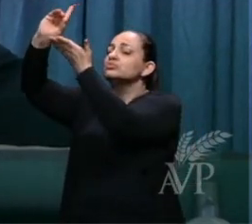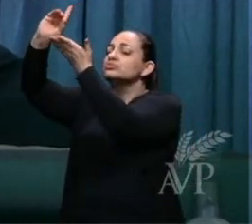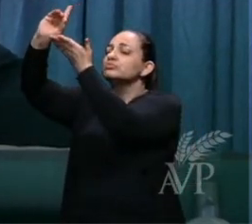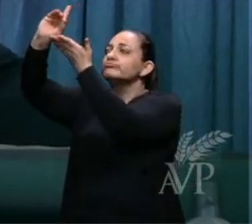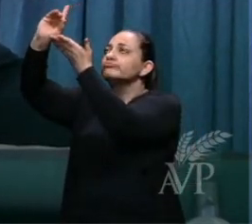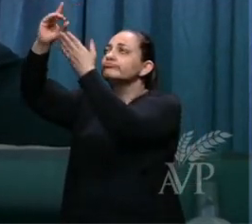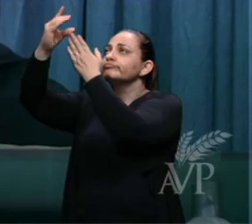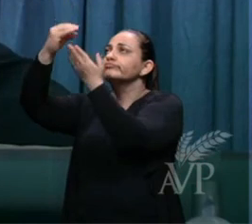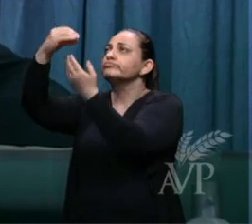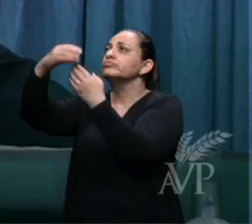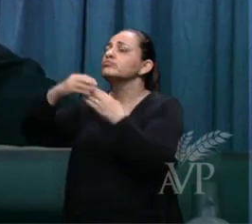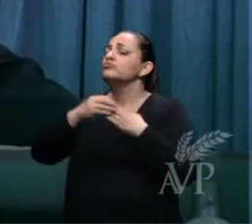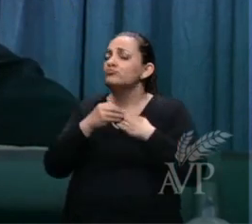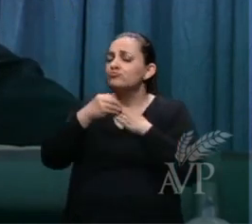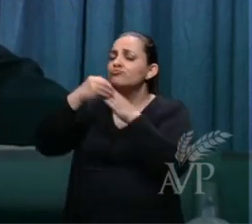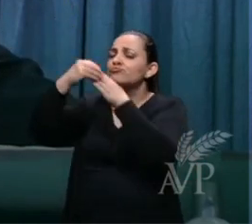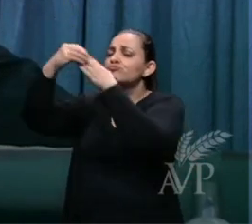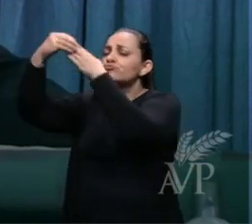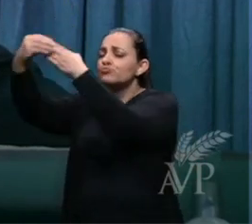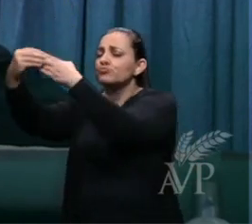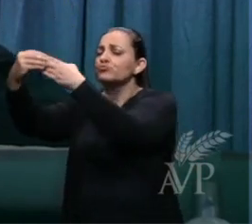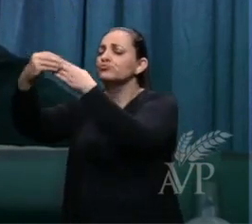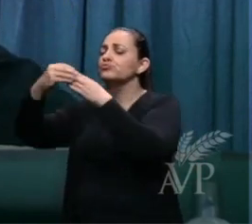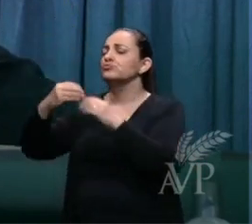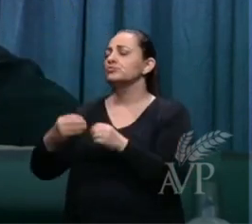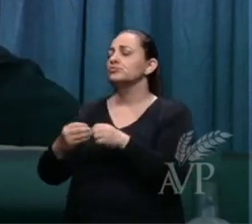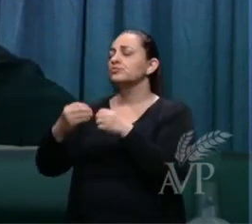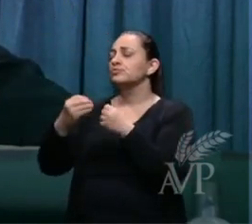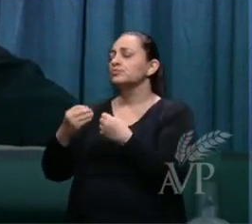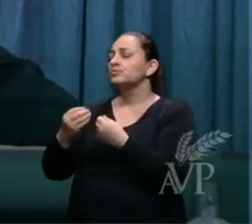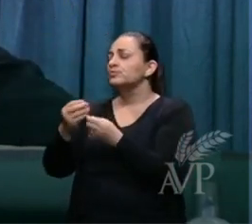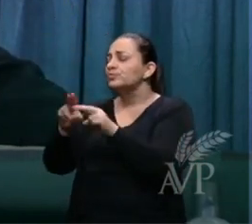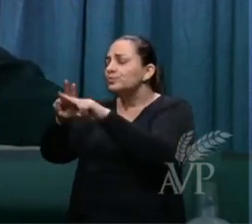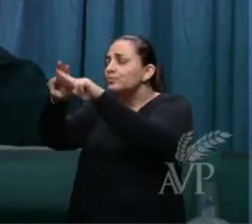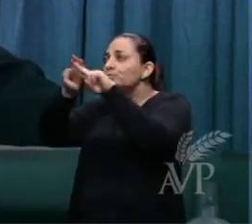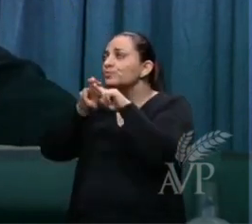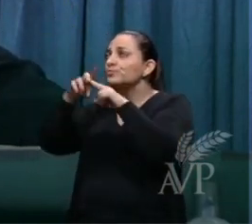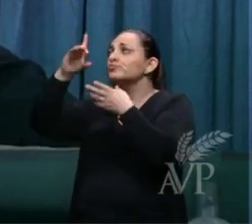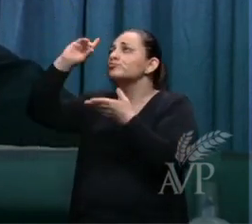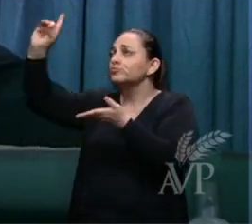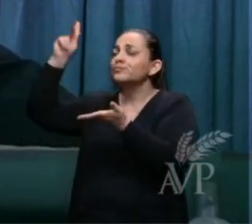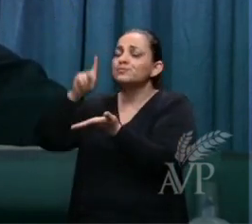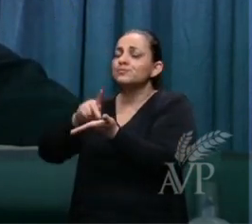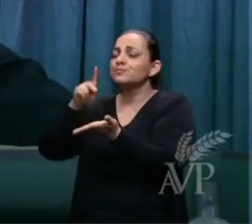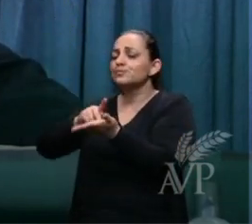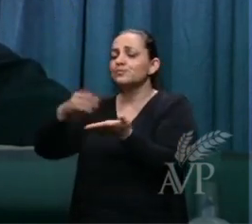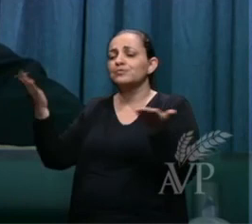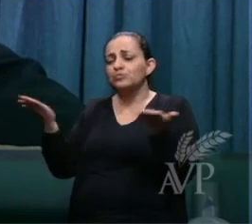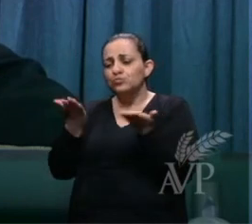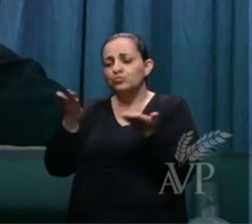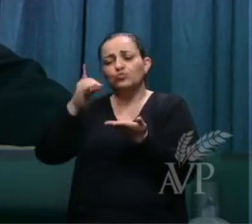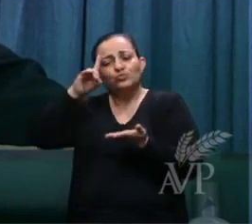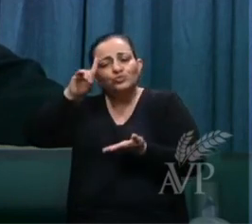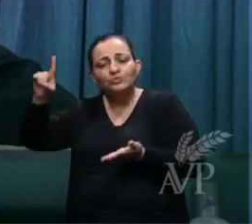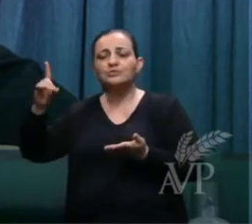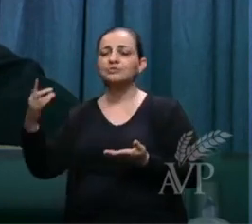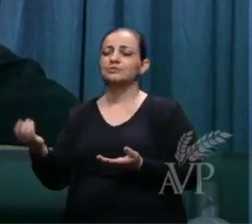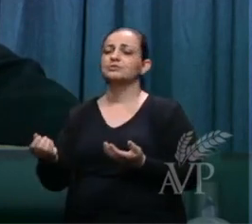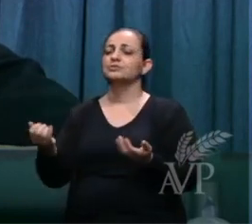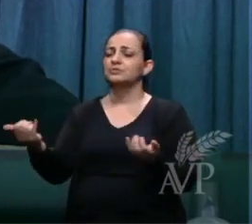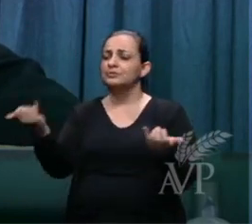conduza-nos Senhor a ela por isso o Senhor fez com que a verdade do dia a palavra do dia